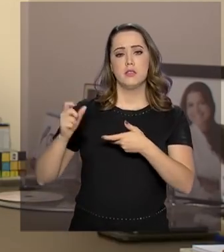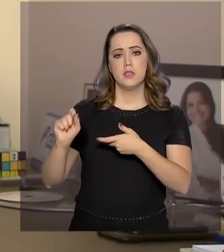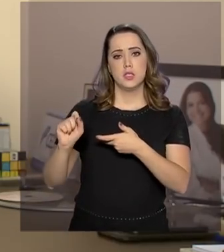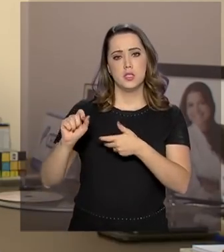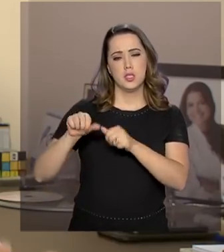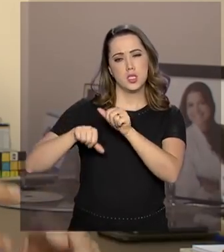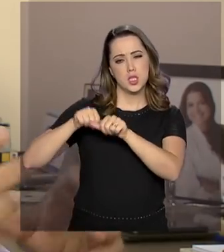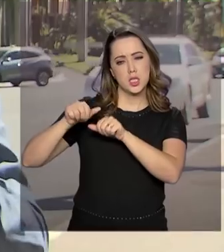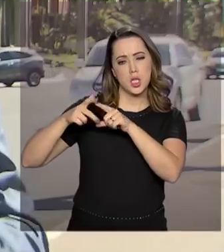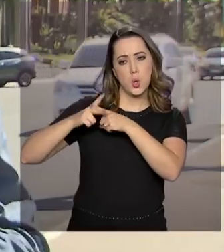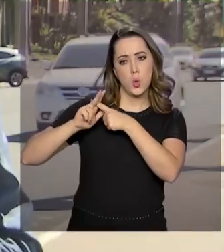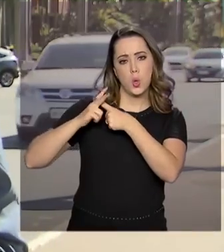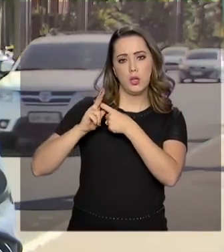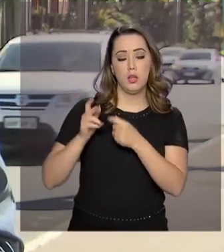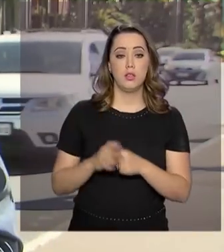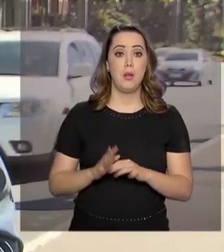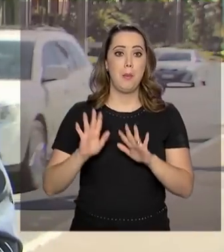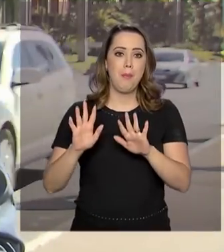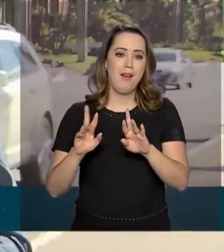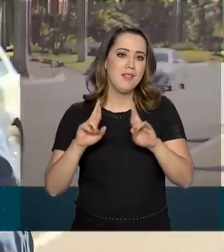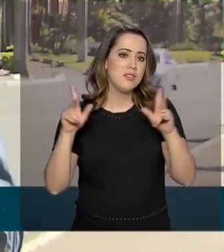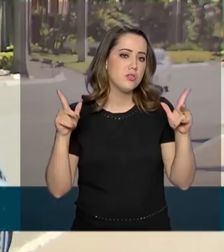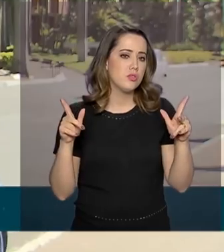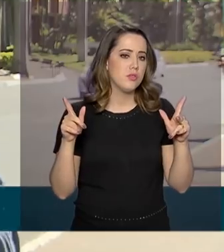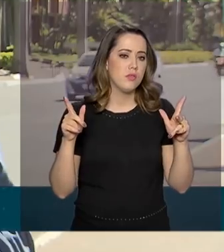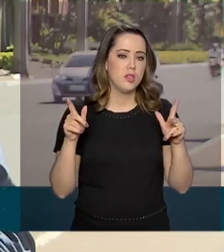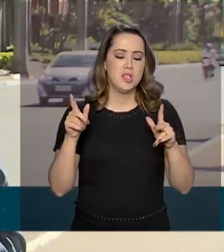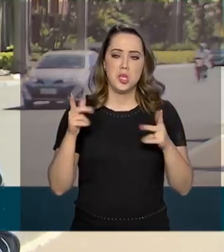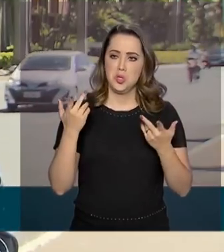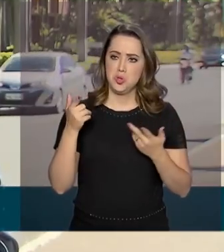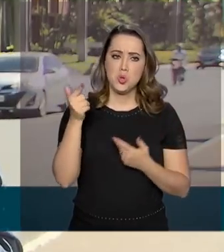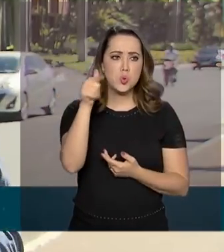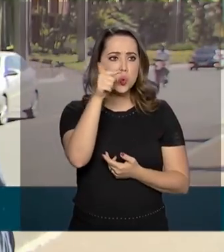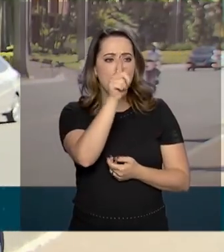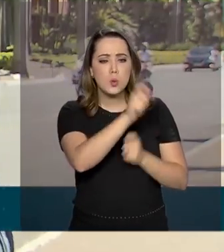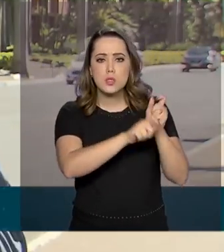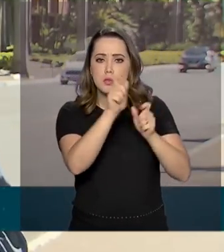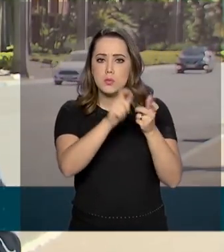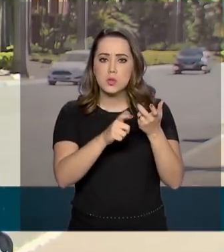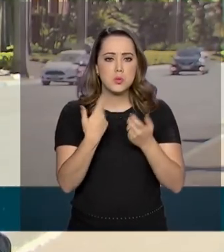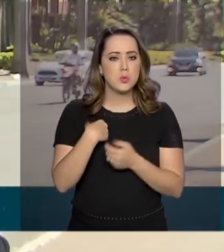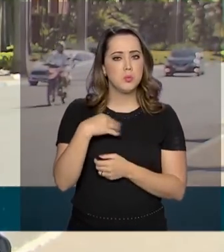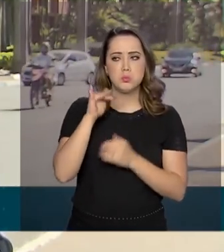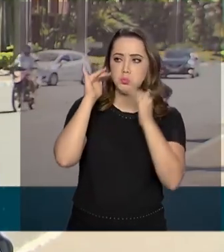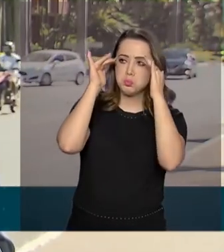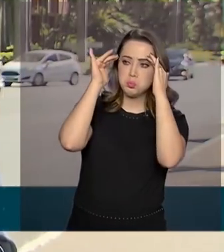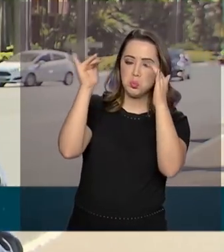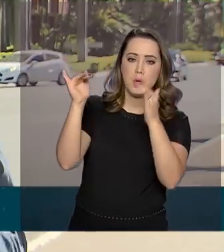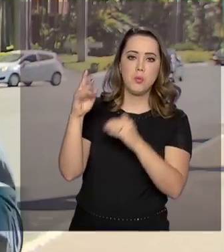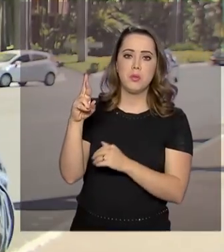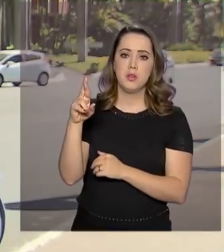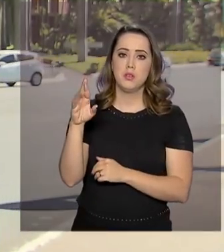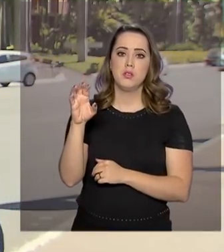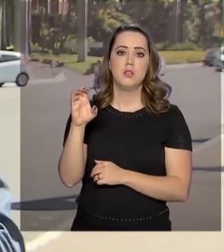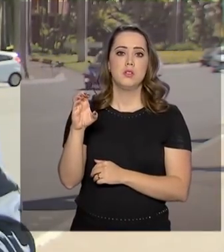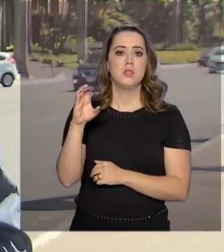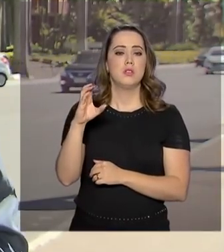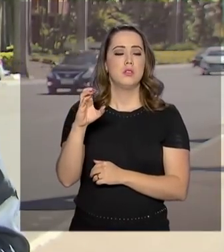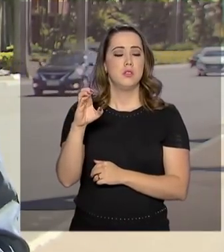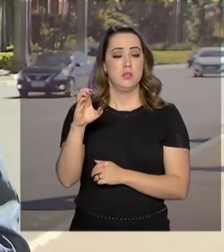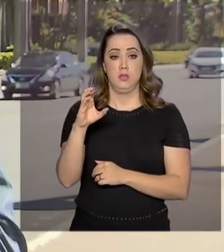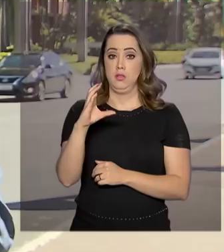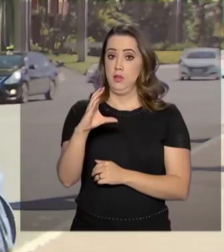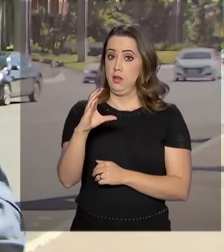reparado. Mas diferente de Dorival, a maioria dos consumidores não atende o chamado dos recaus. No setor de